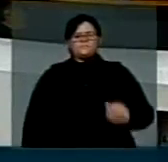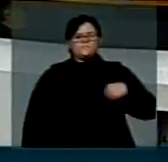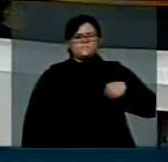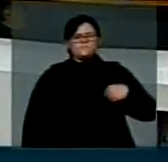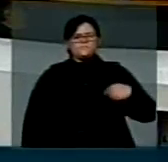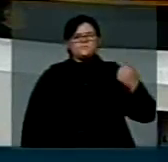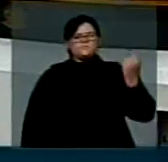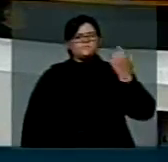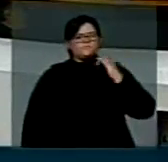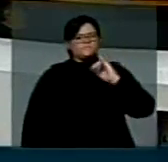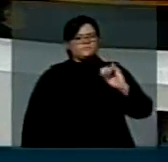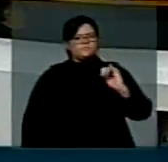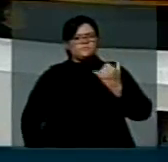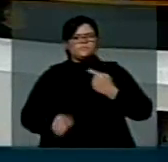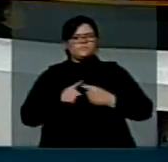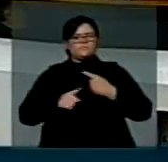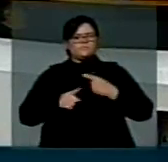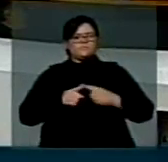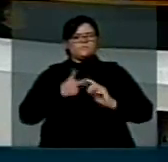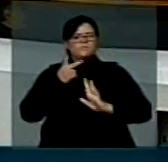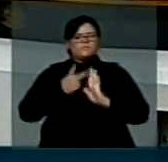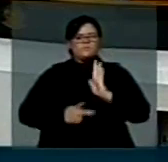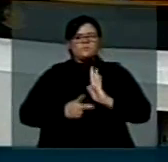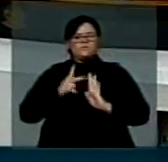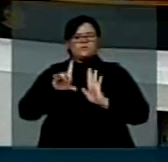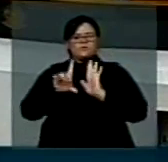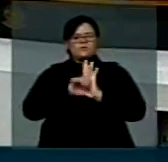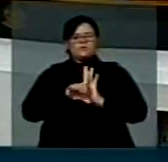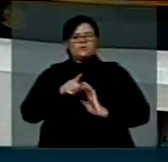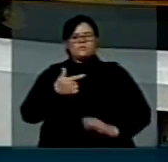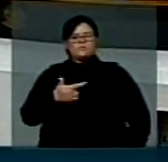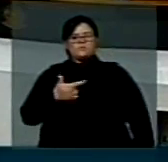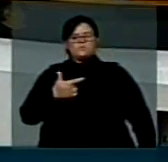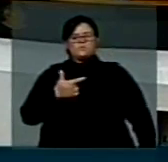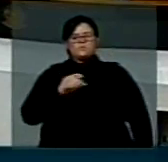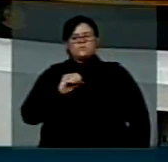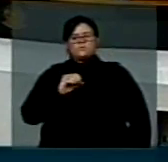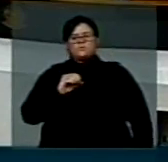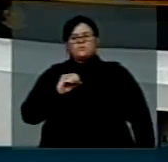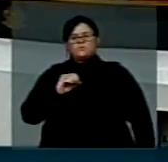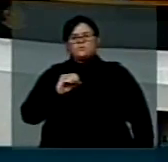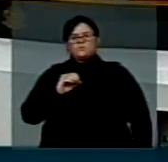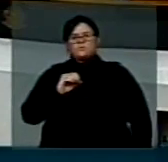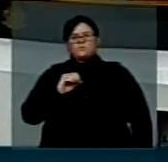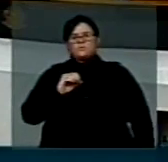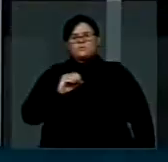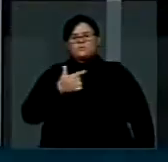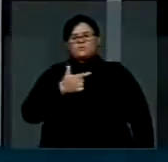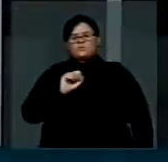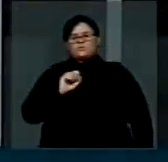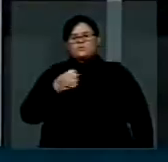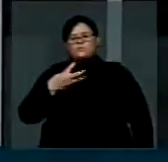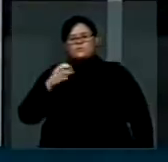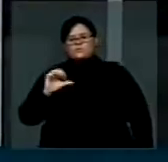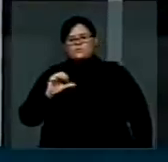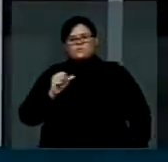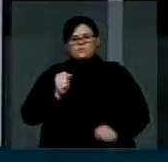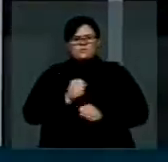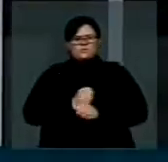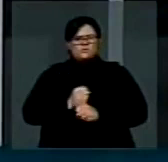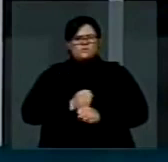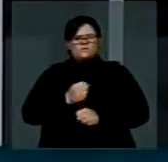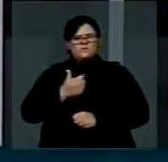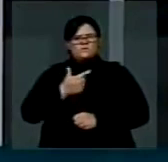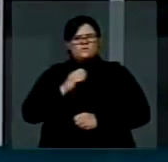tribuna para tratar do projeto de lei 2839-2011 de minha autoria